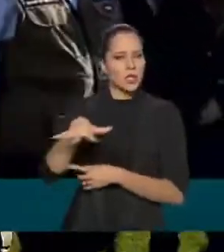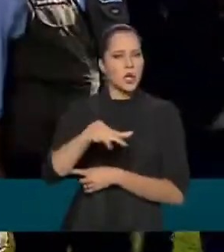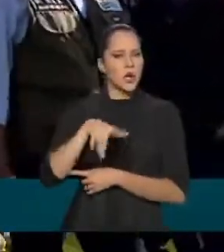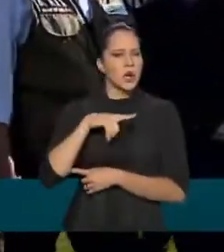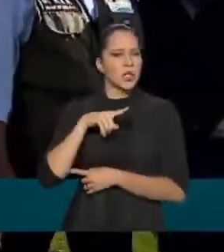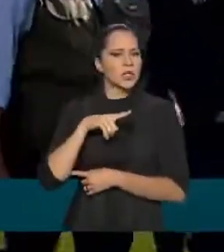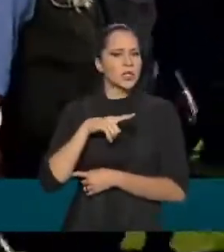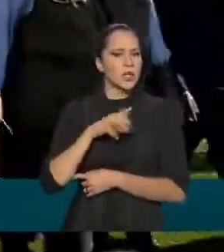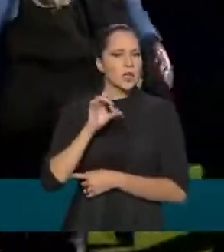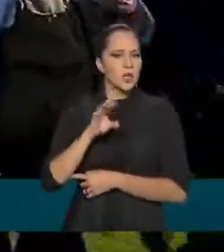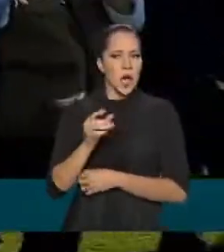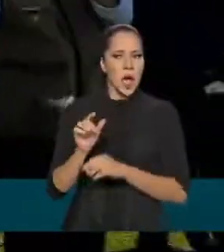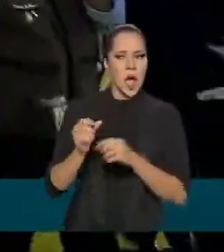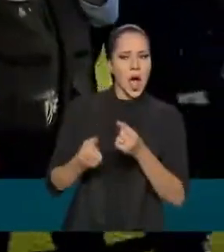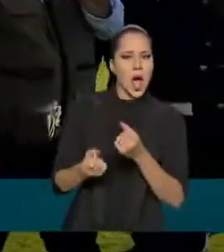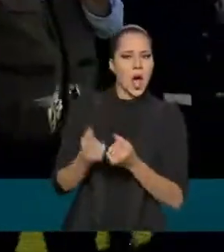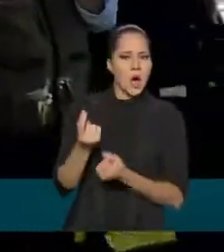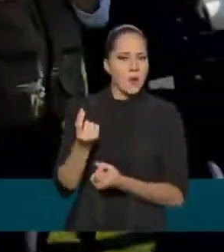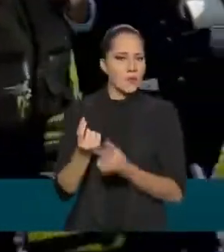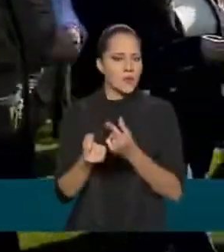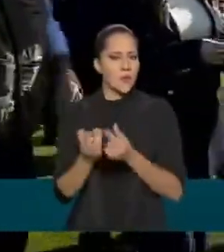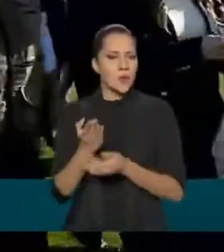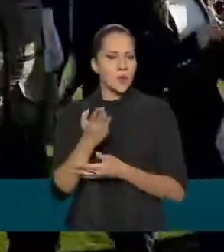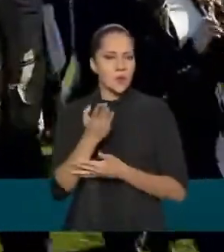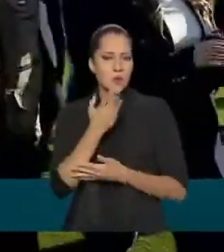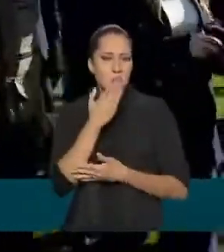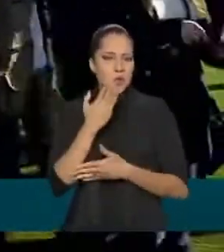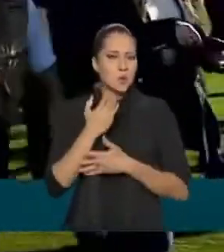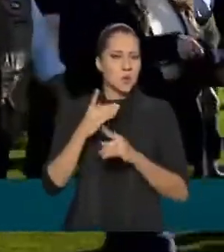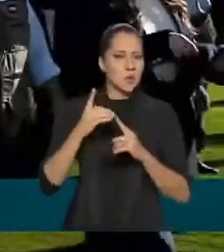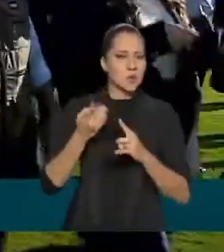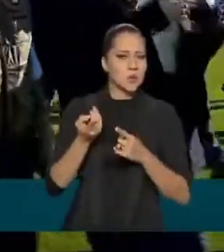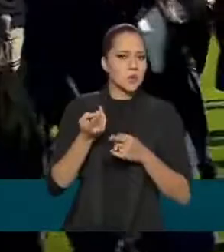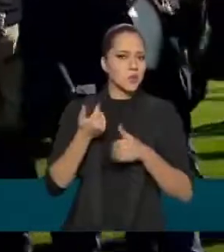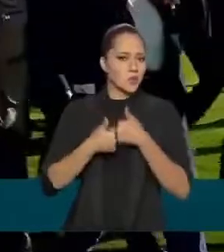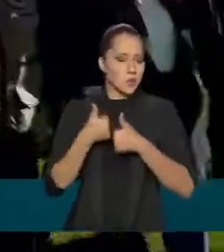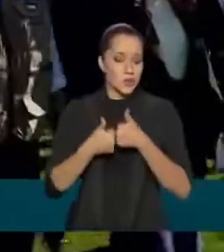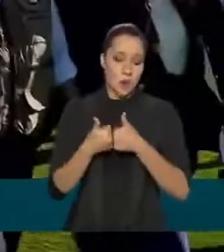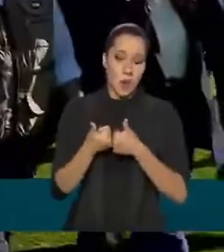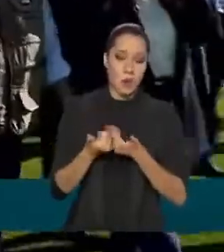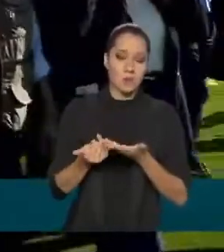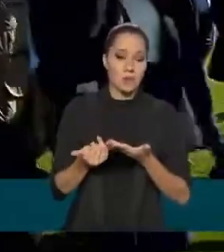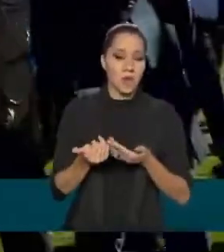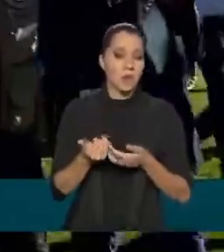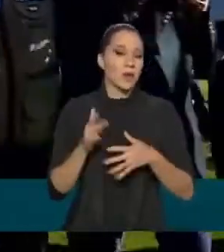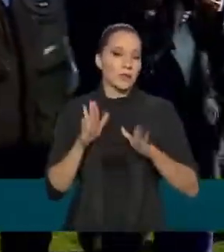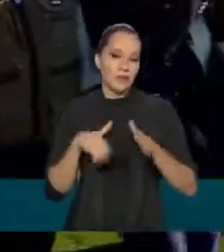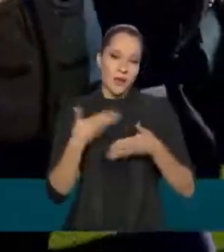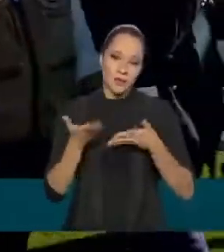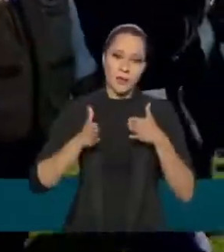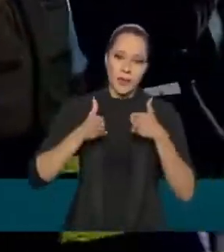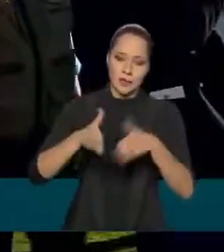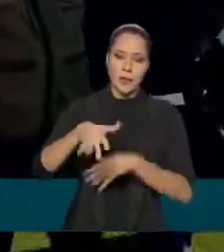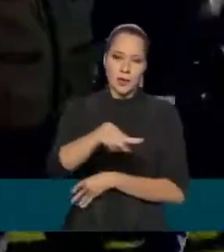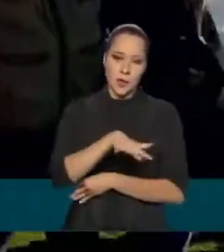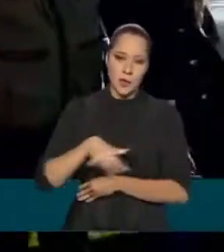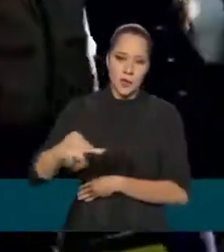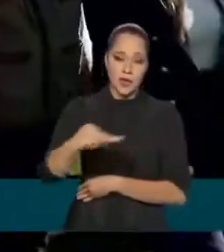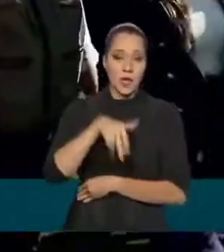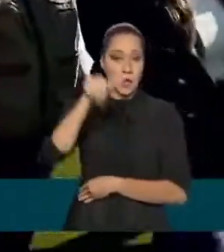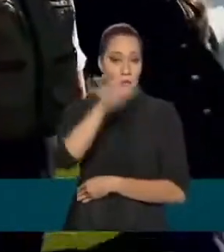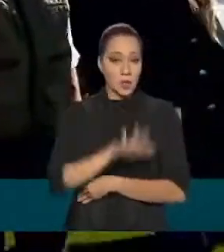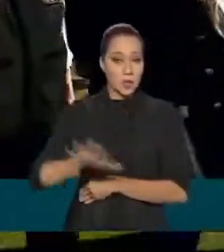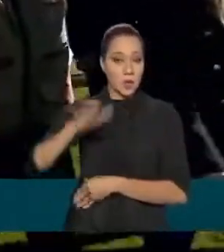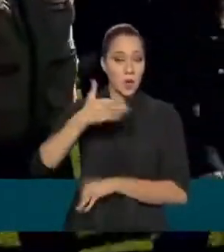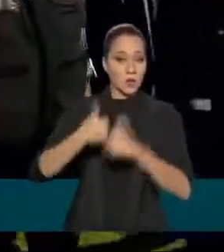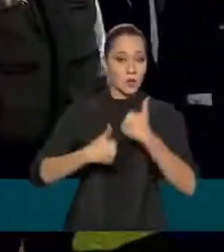apenas alguns times amadores. E, portanto, a sua participação no cenário nacional,